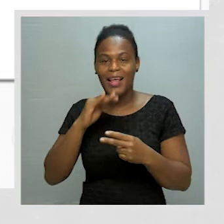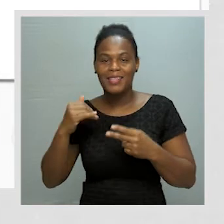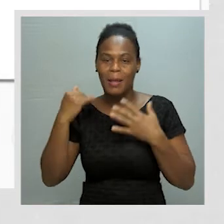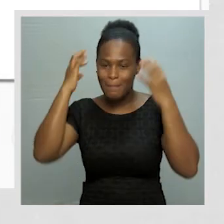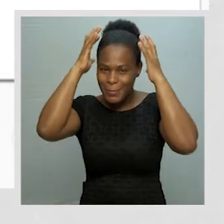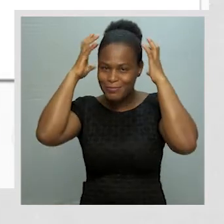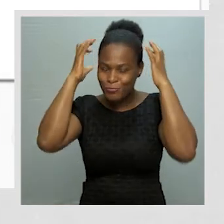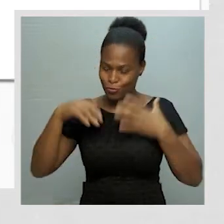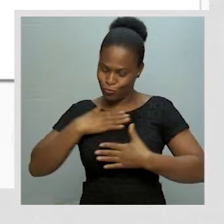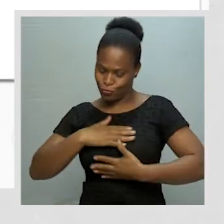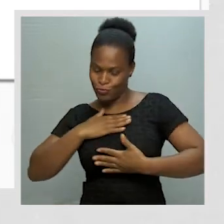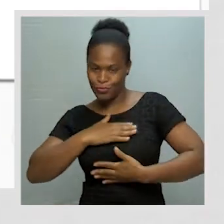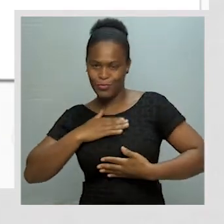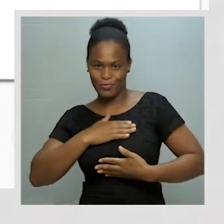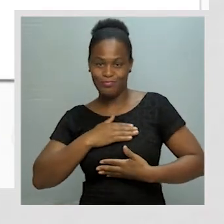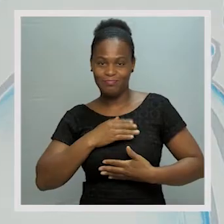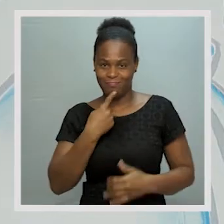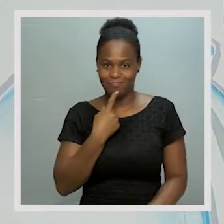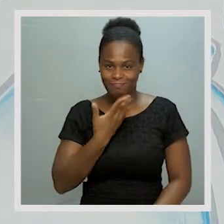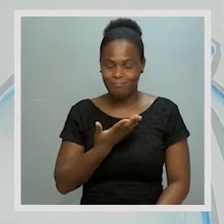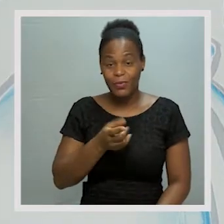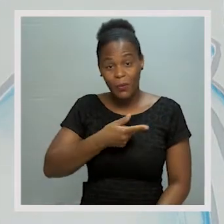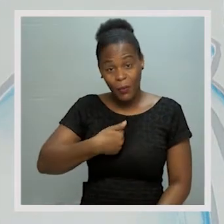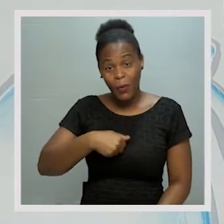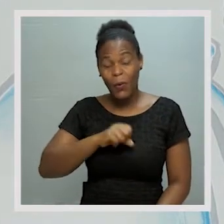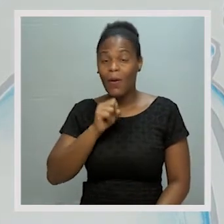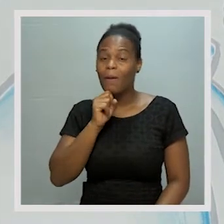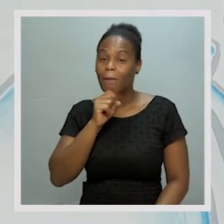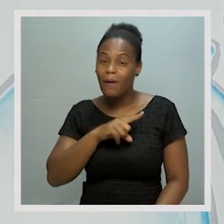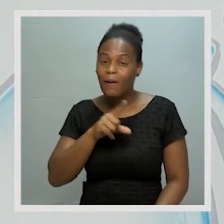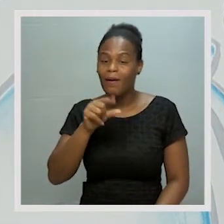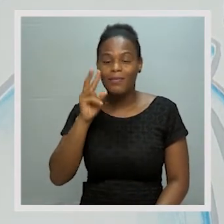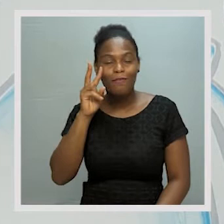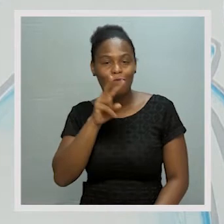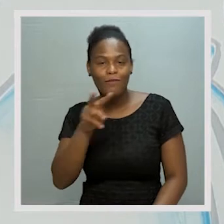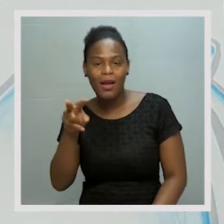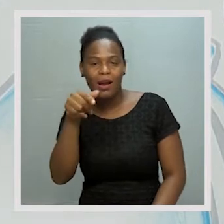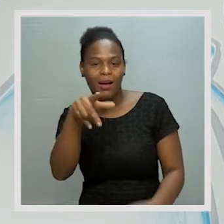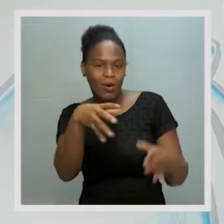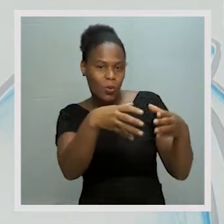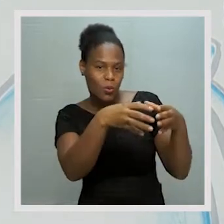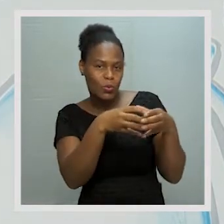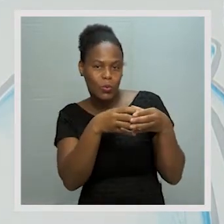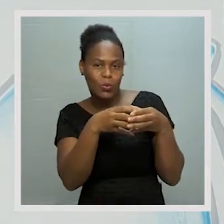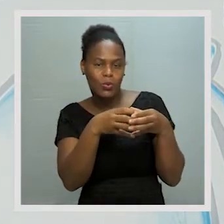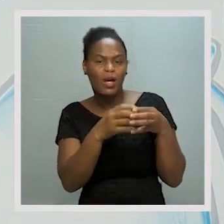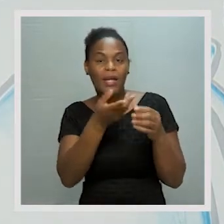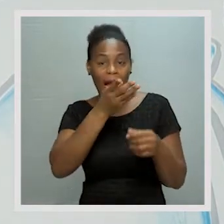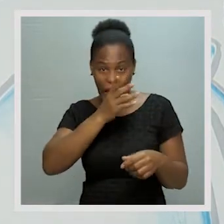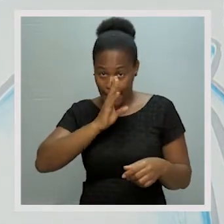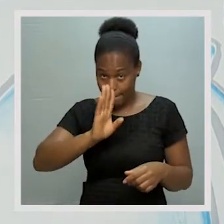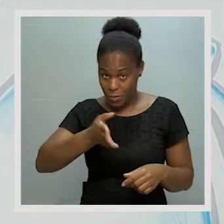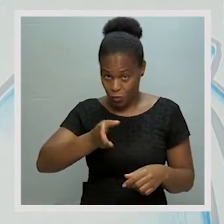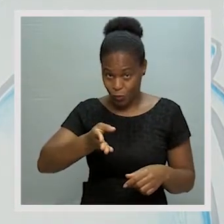uma criança a tomar banho. Então, nós podemos ver que aqui nós temos um conjunto de quê?